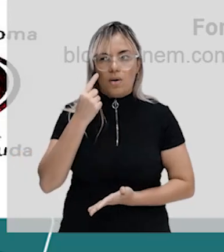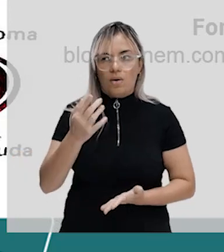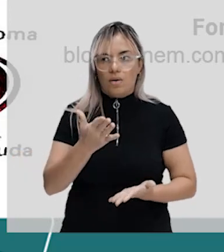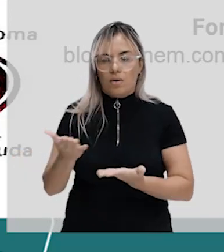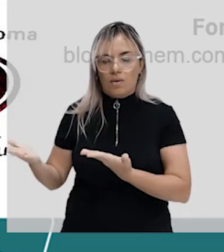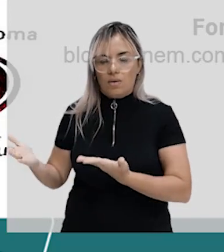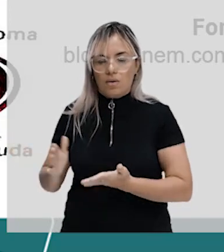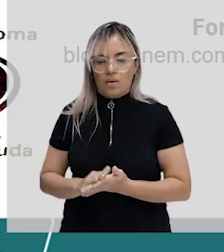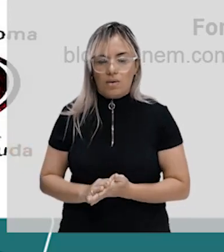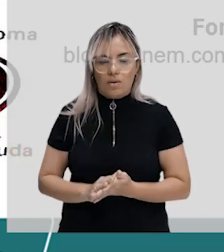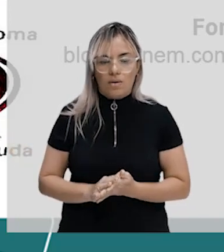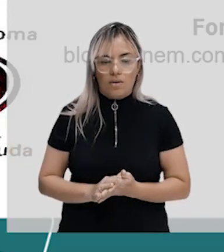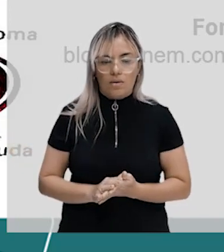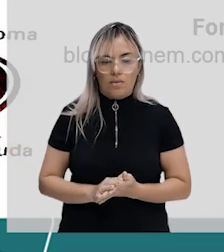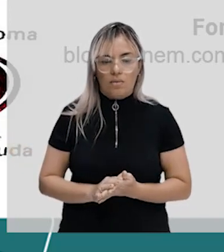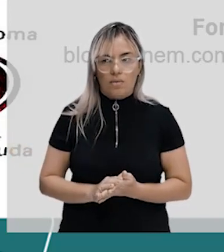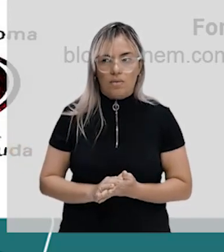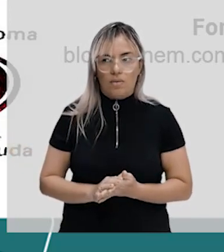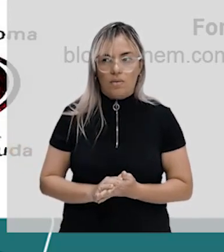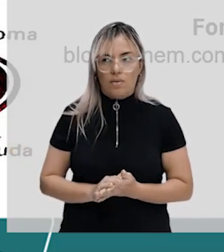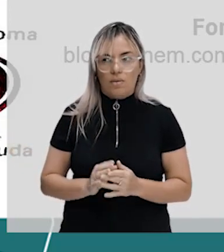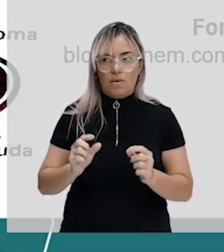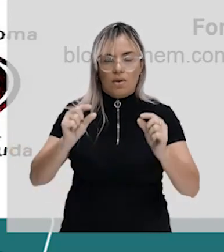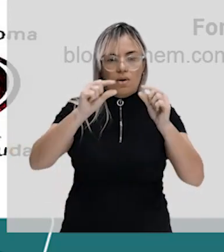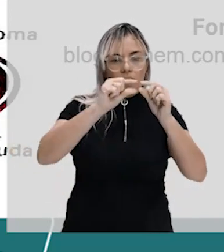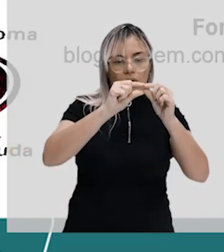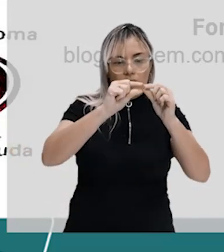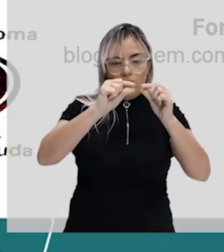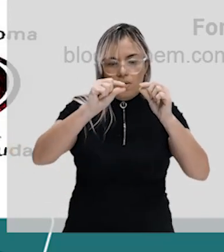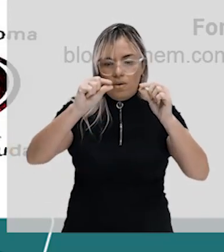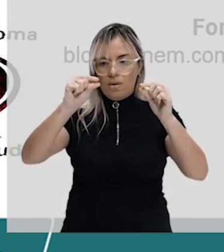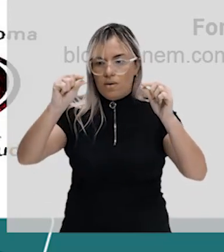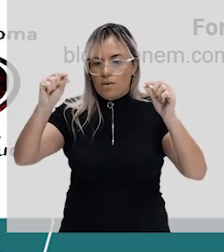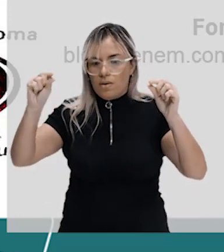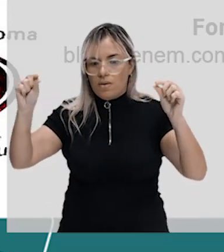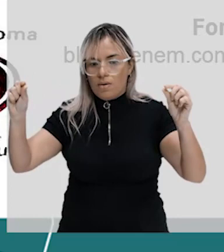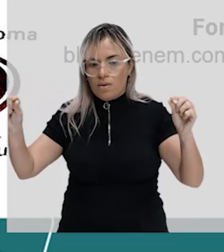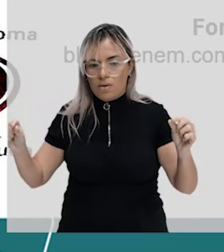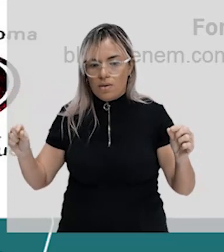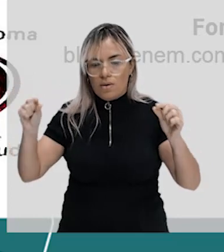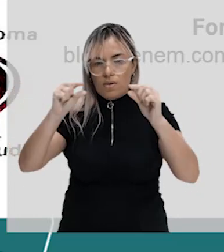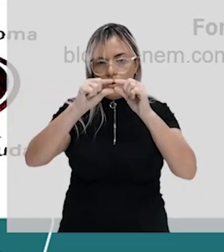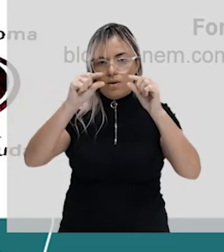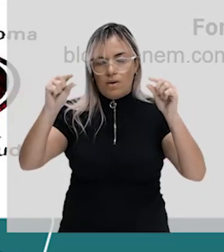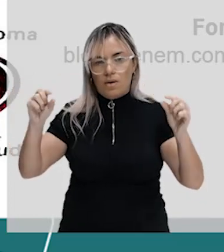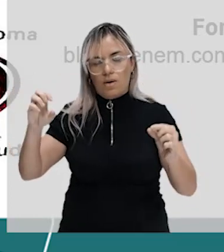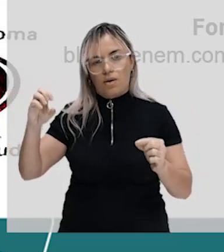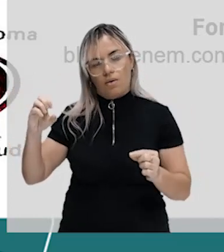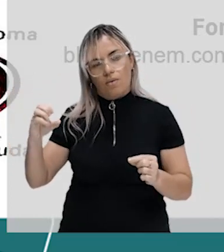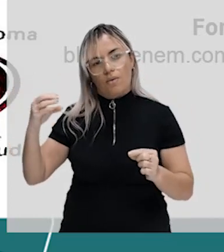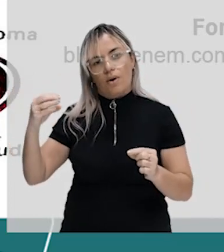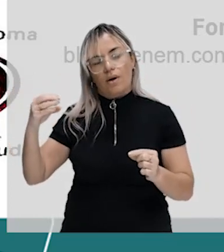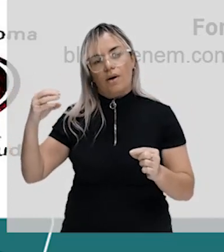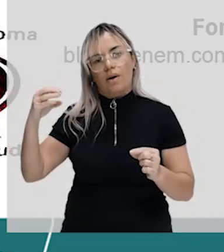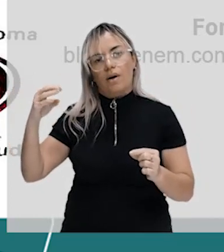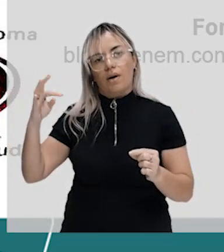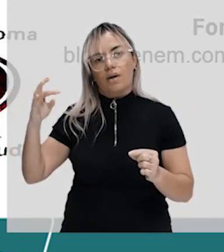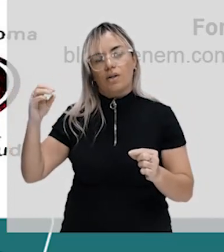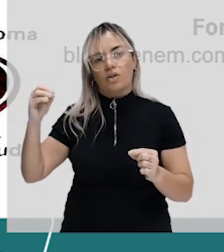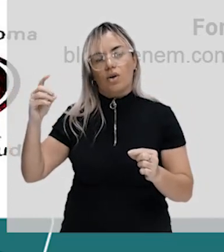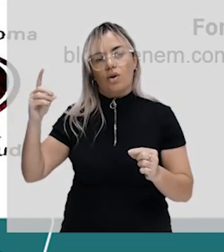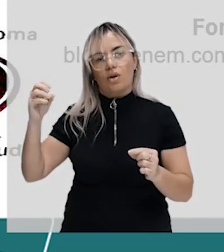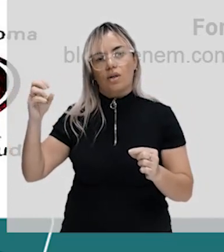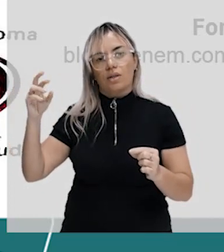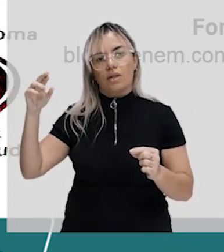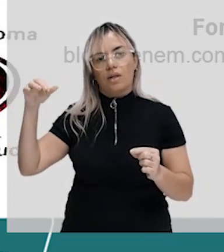Essa parte de cima, tá? Toda essa parte aqui é o ectoderma, ok? E essa parte